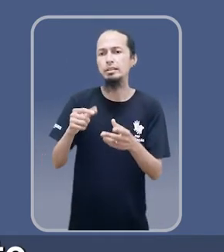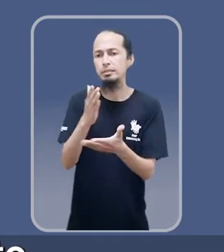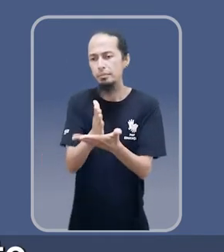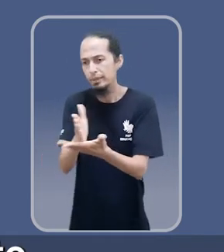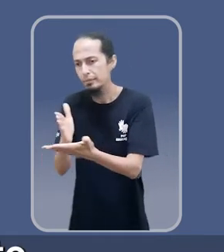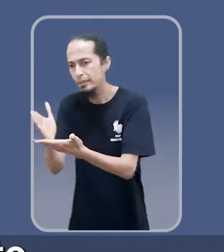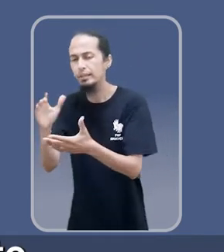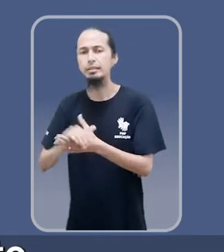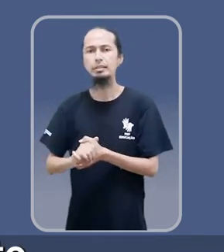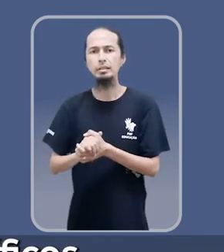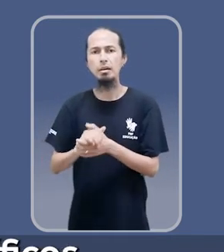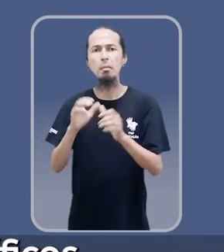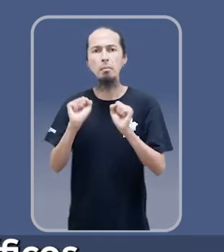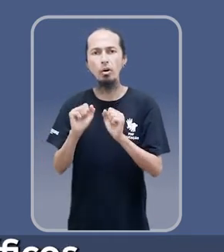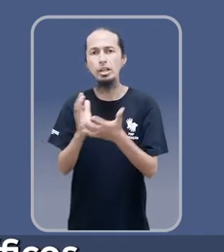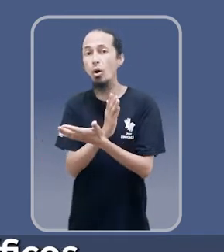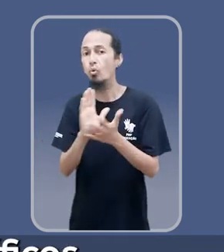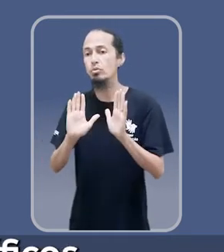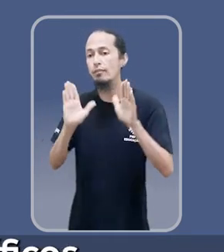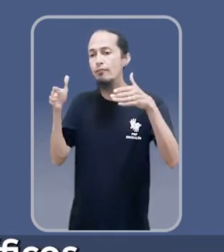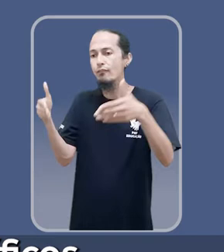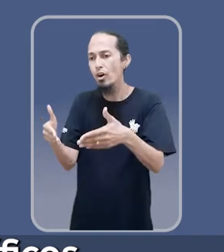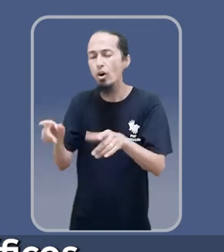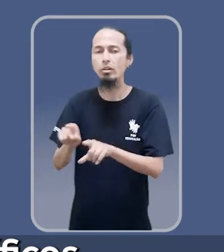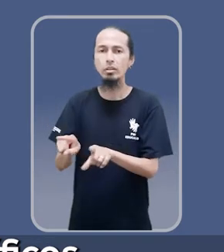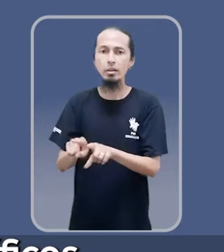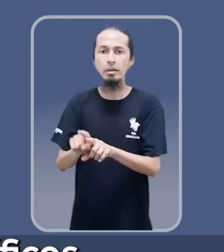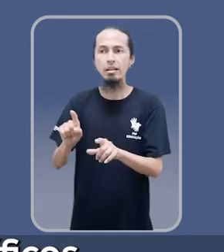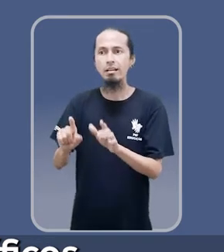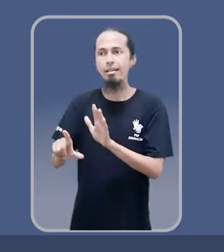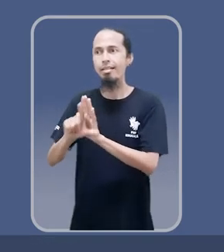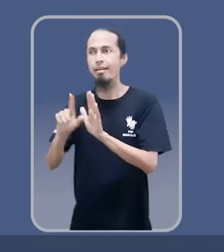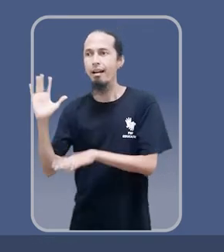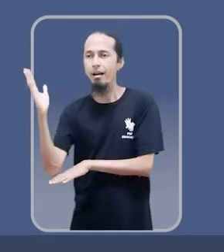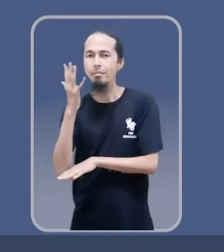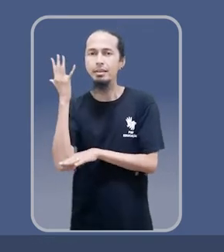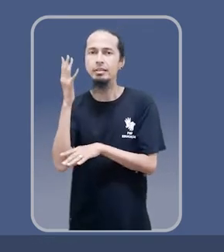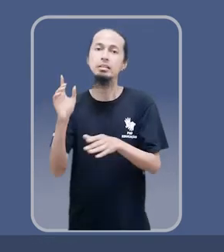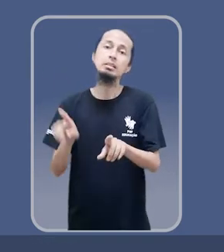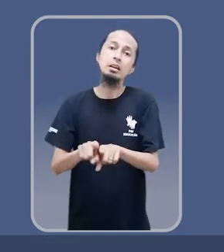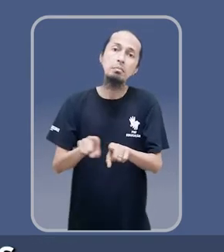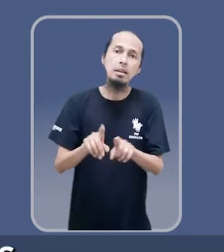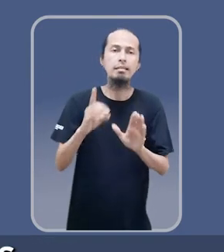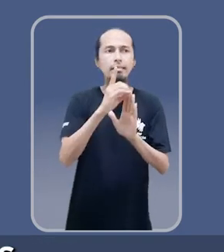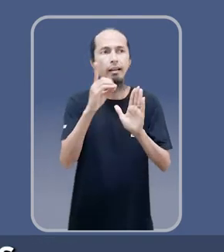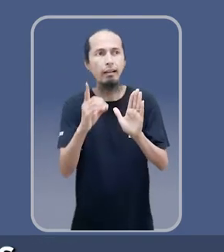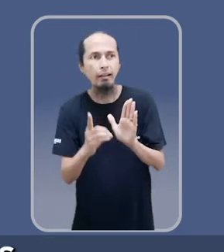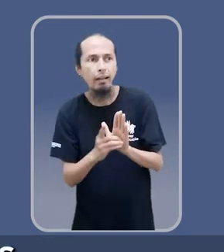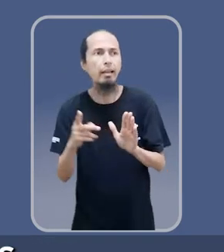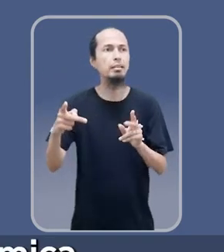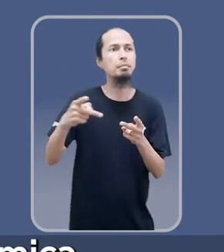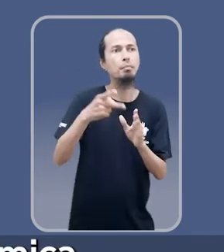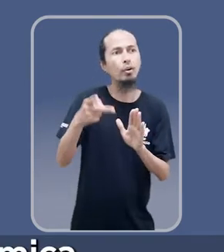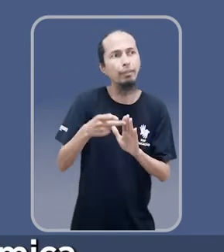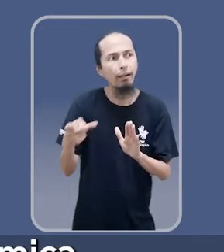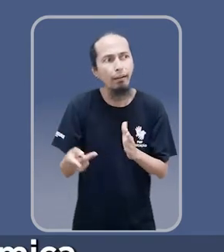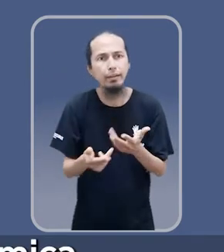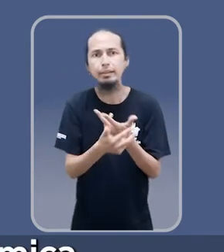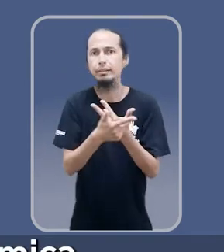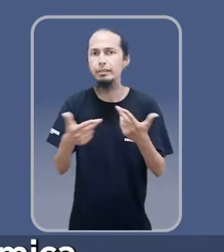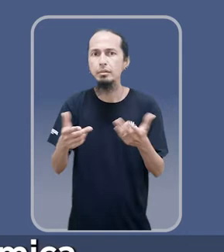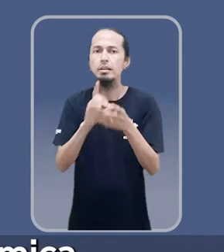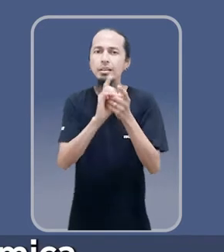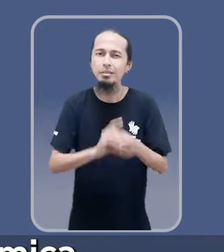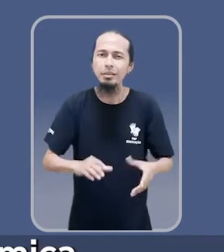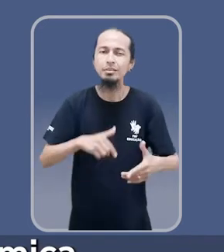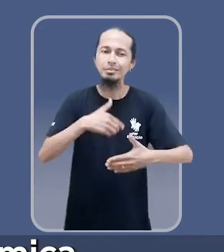tem a lei do parcelamento, a gente pode elaborar planos específicos, leis ambientais e ainda um conjunto de decretos e portarias que